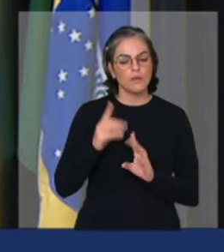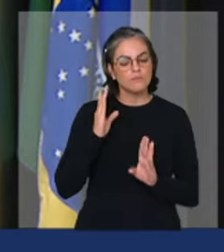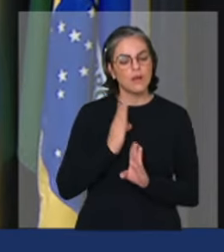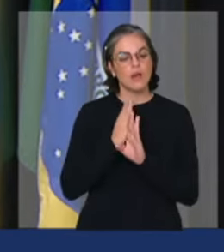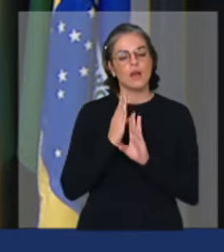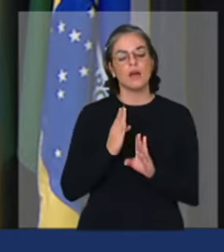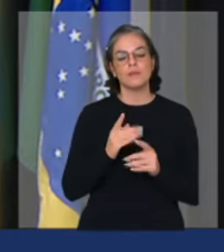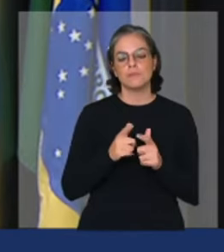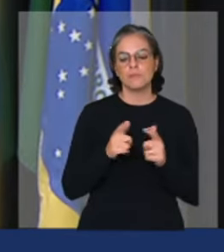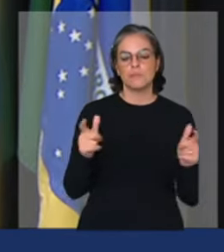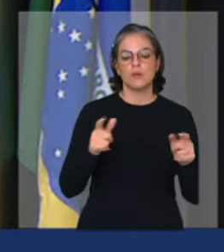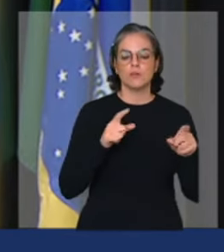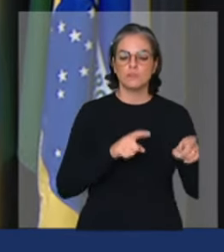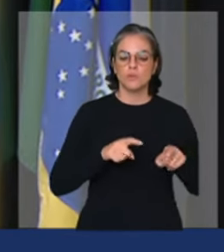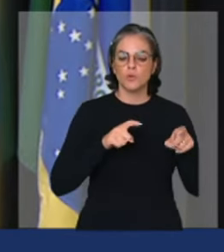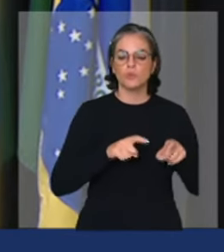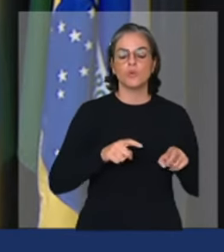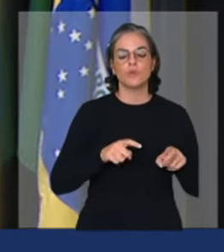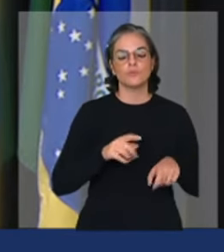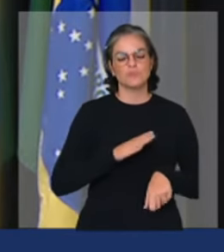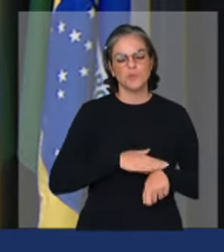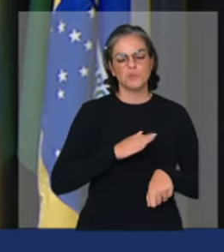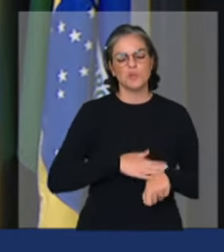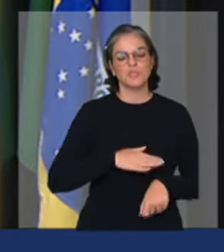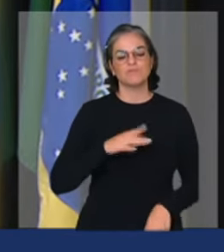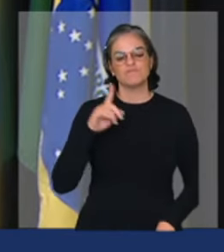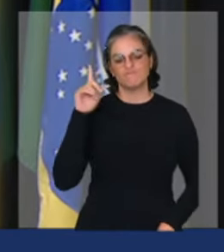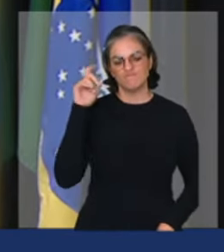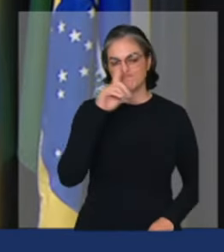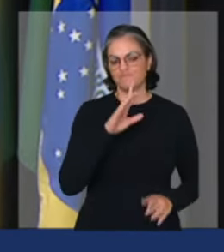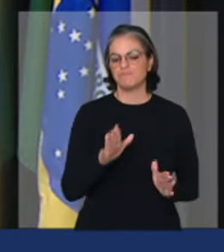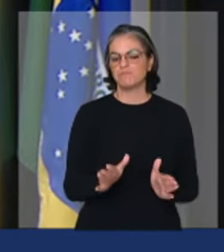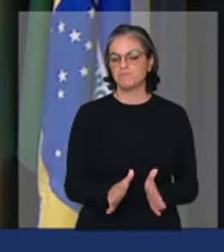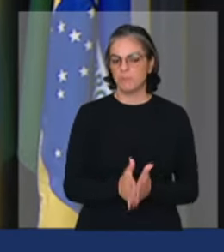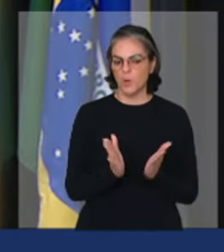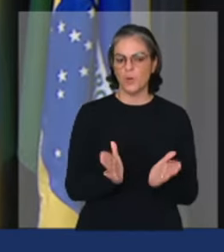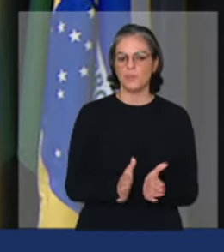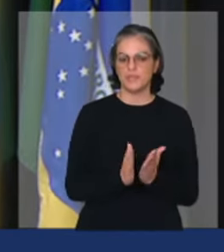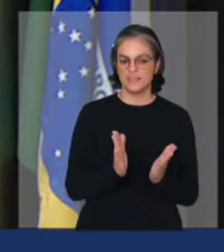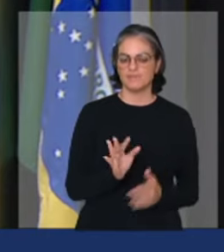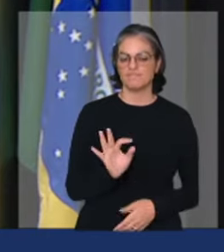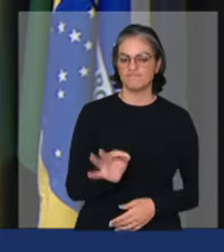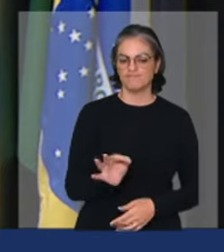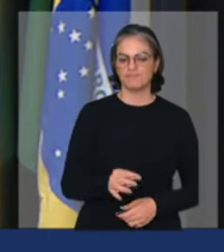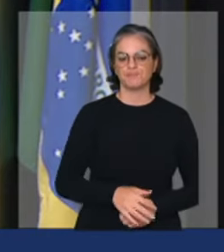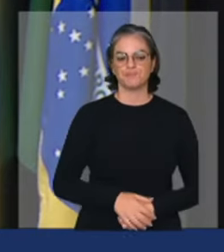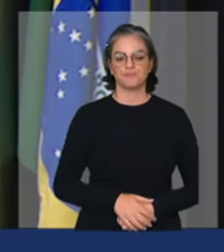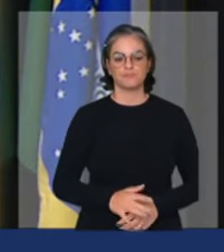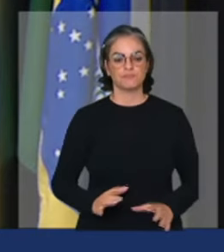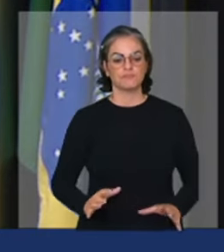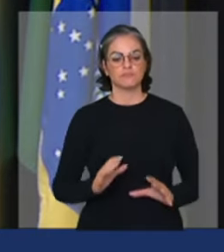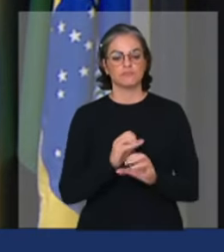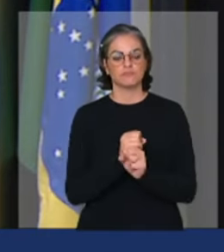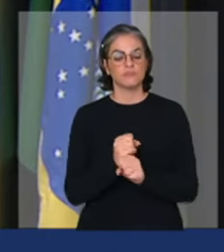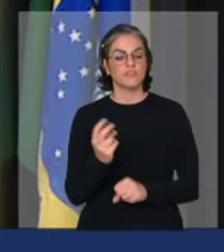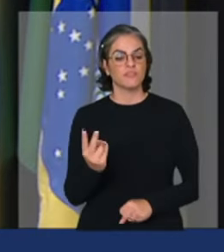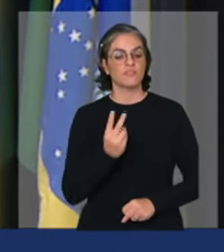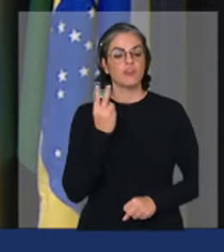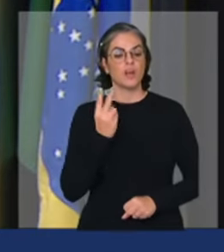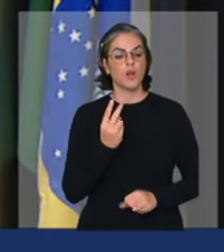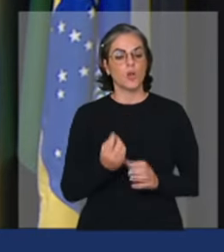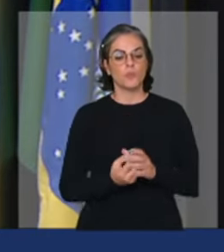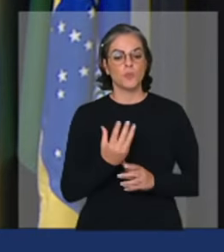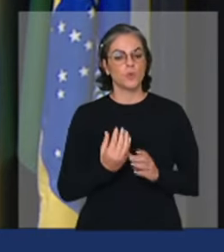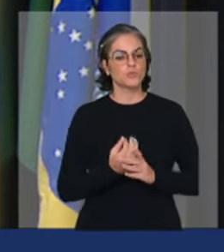dos produtores está em situação de extrema pobreza com um valor bruto de produção mensal que não corresponde a meio salário